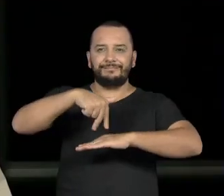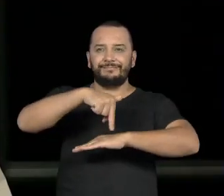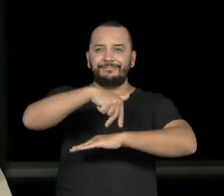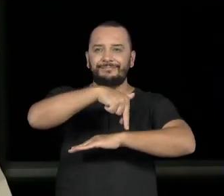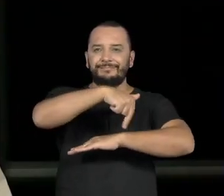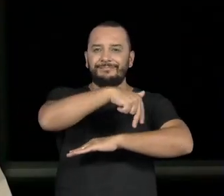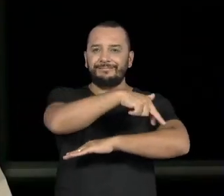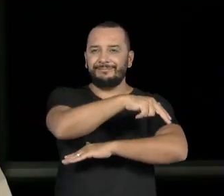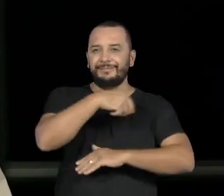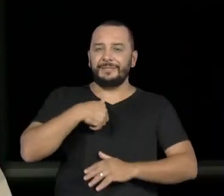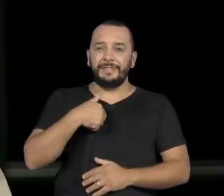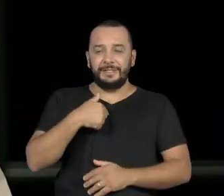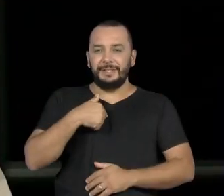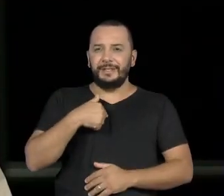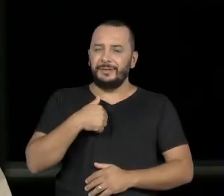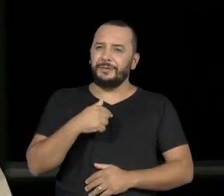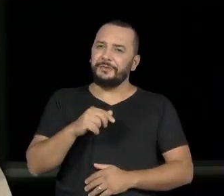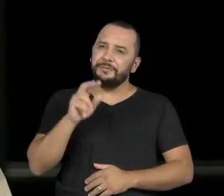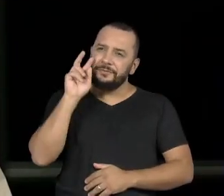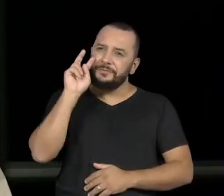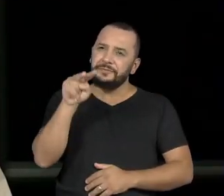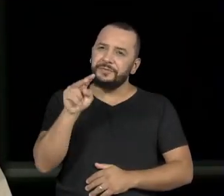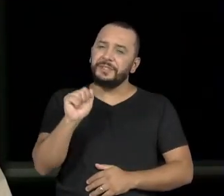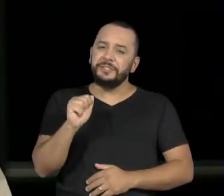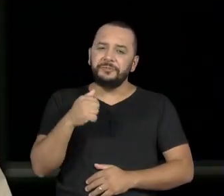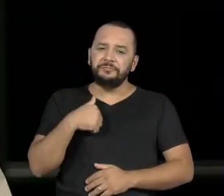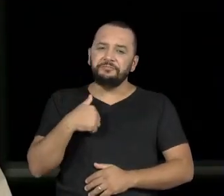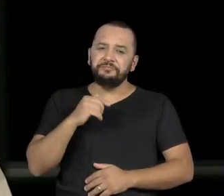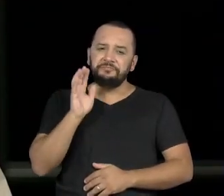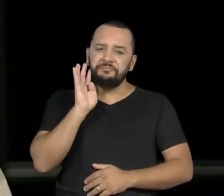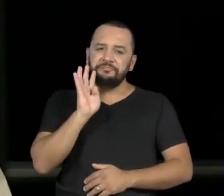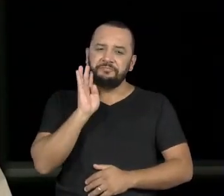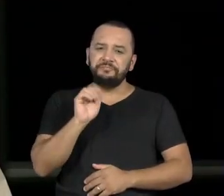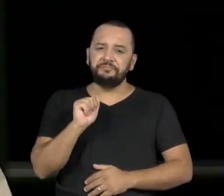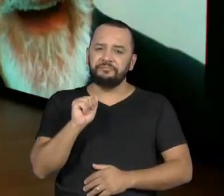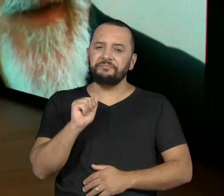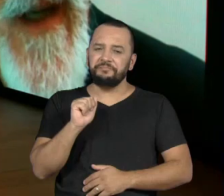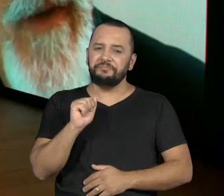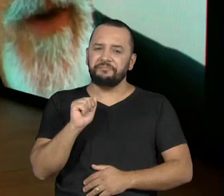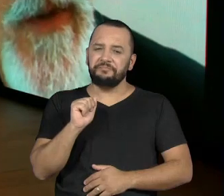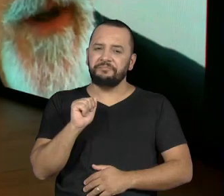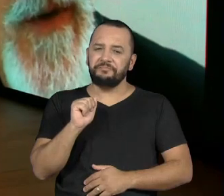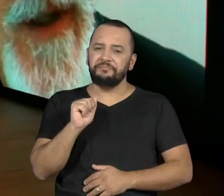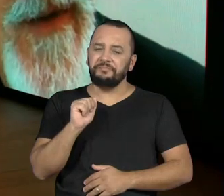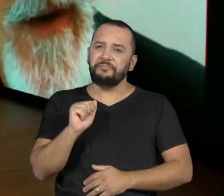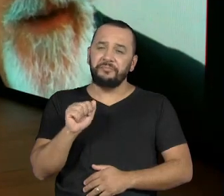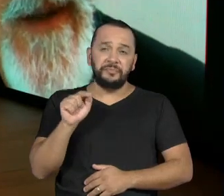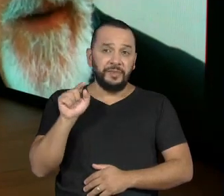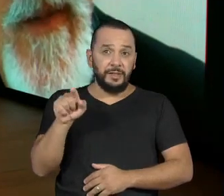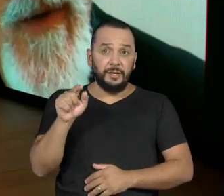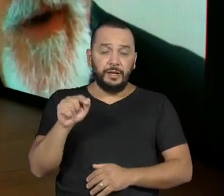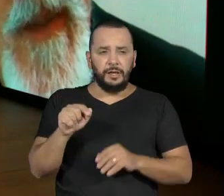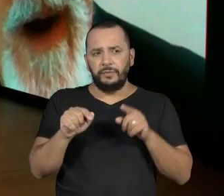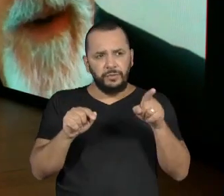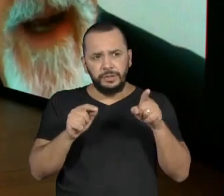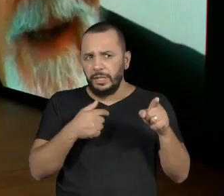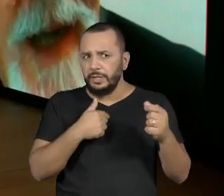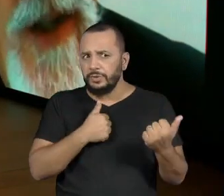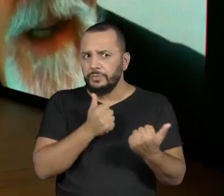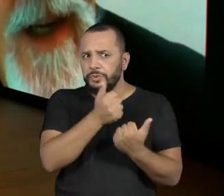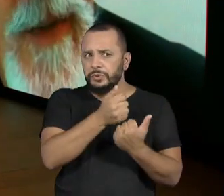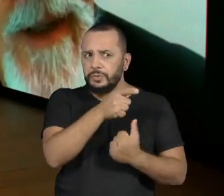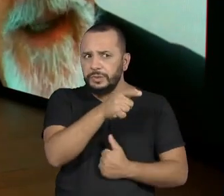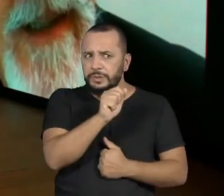não fui na estreia. Quando eu voltei para a cidade, foi uma confusão, né? Ah, você foi substituído, você ficou mal,